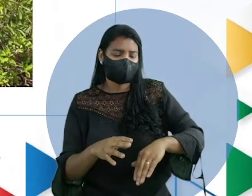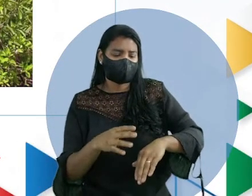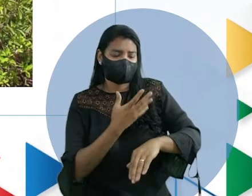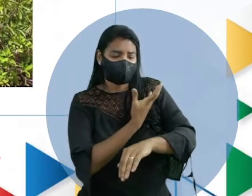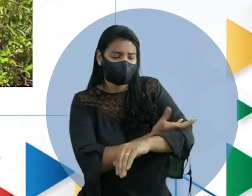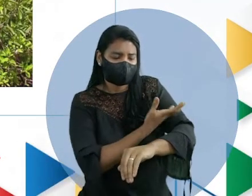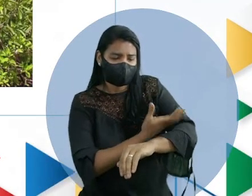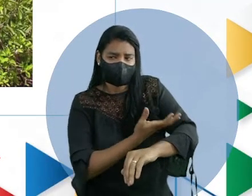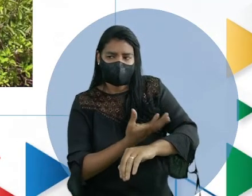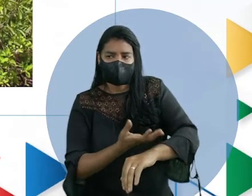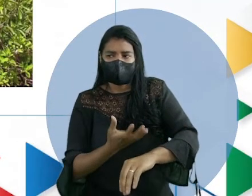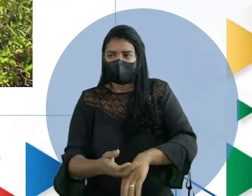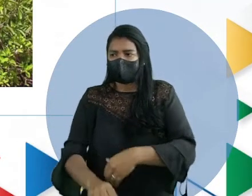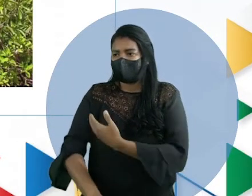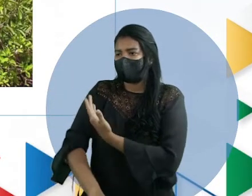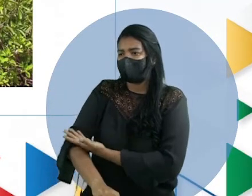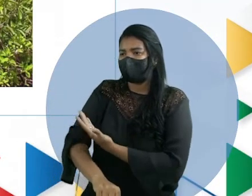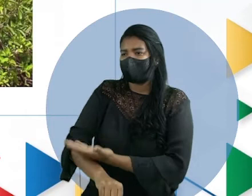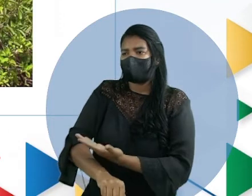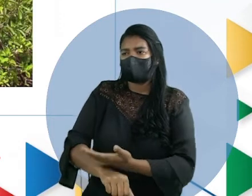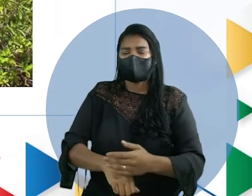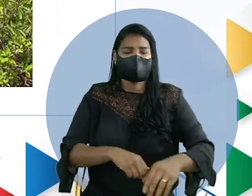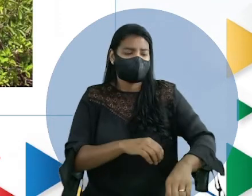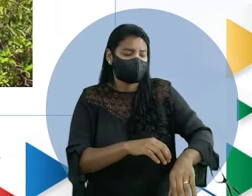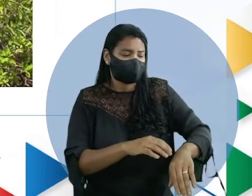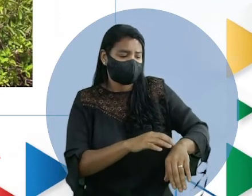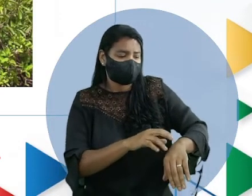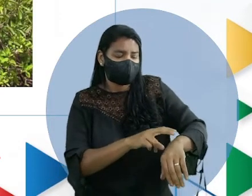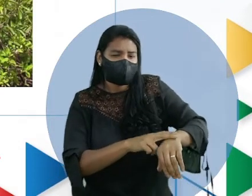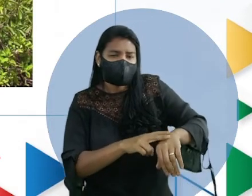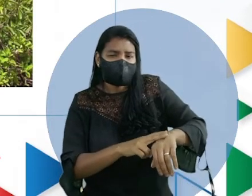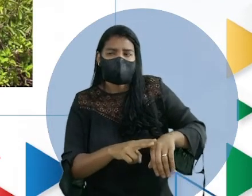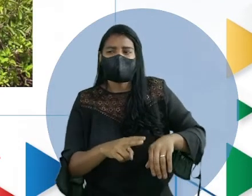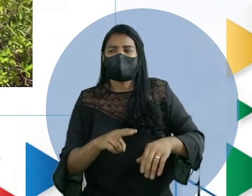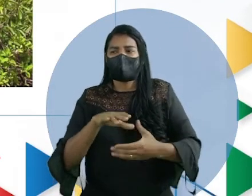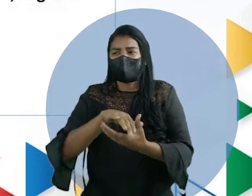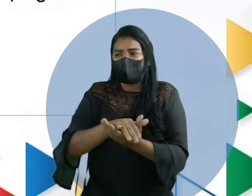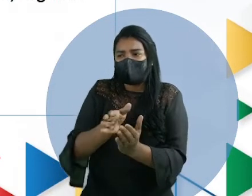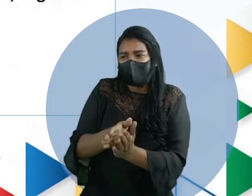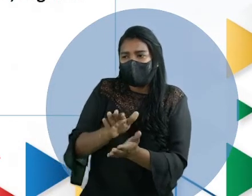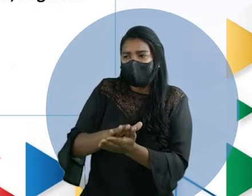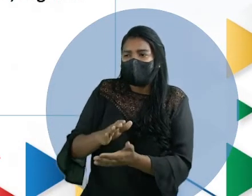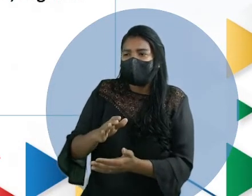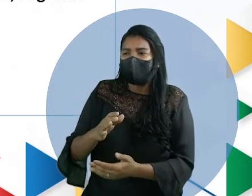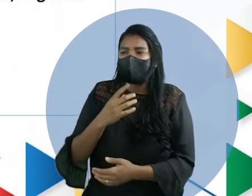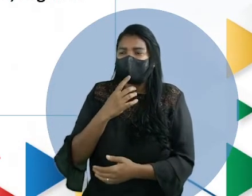nosso barro vermelhado. É uma paisagem belíssima.